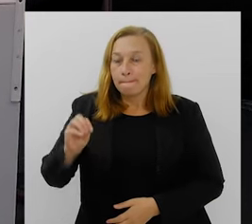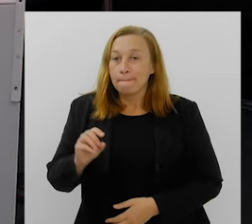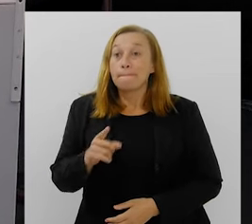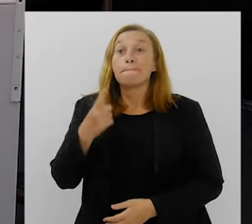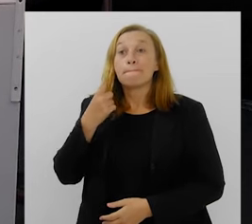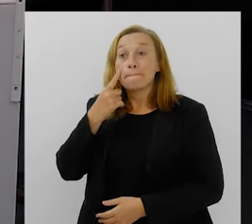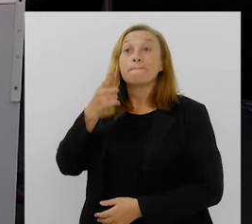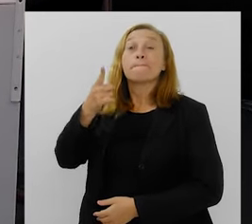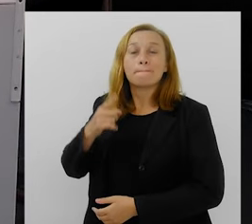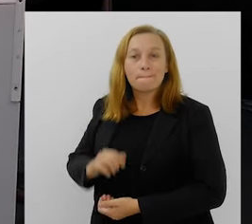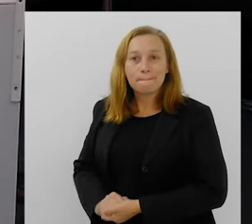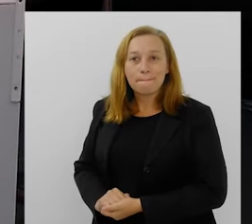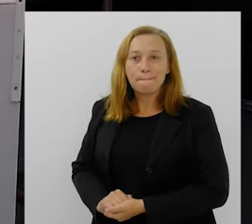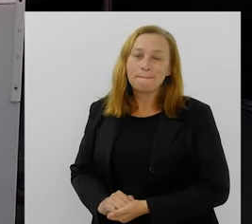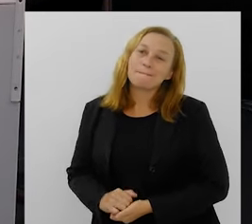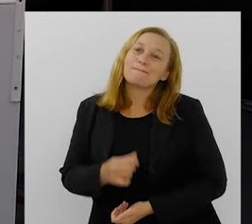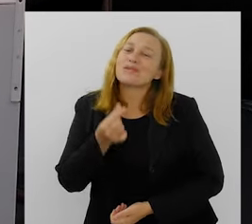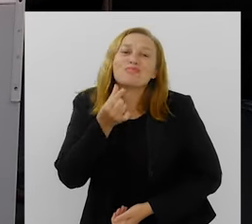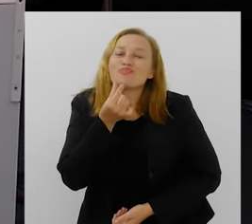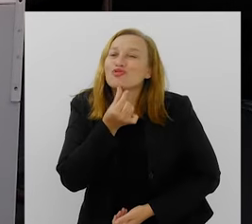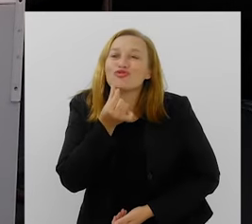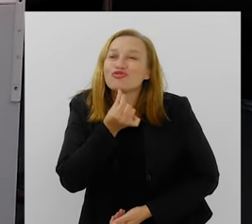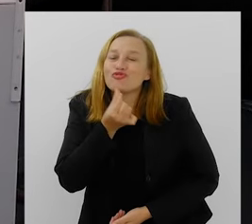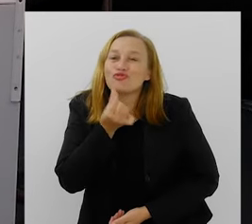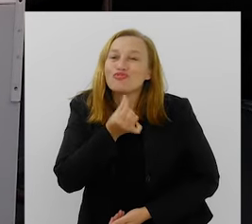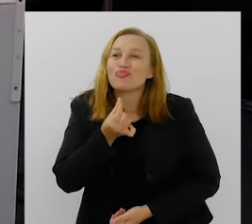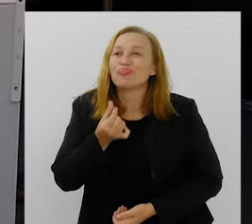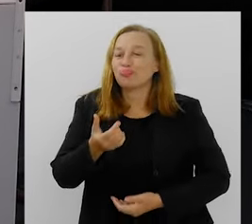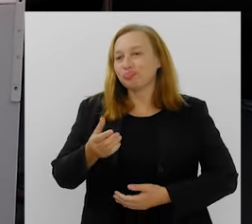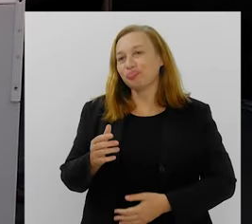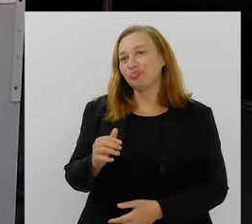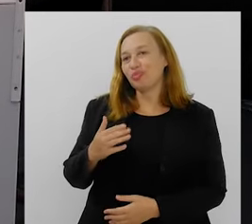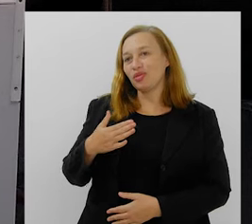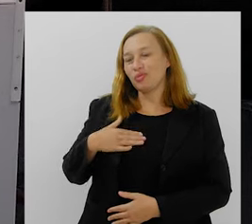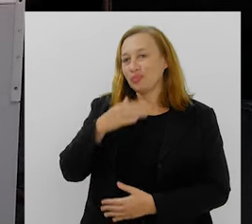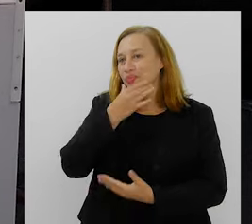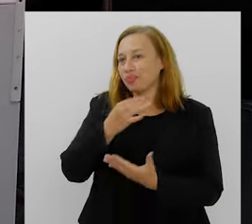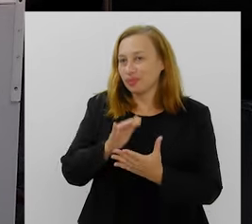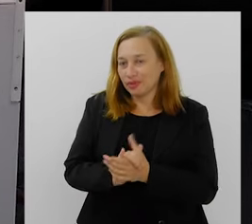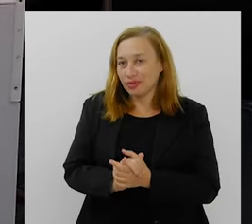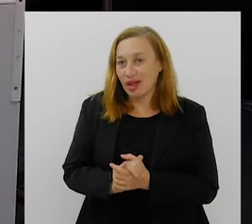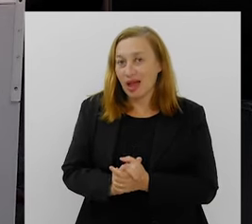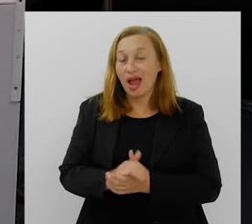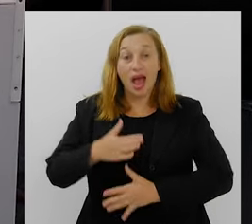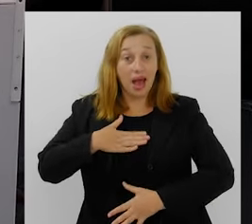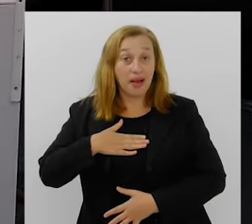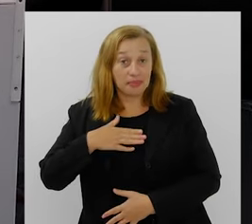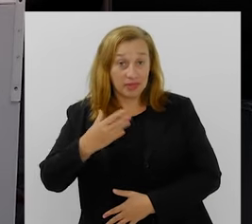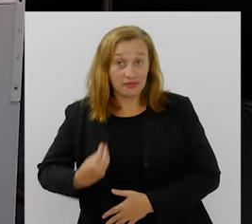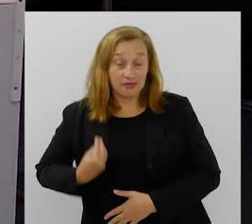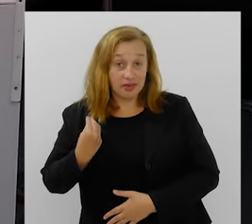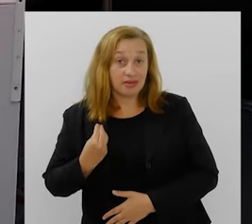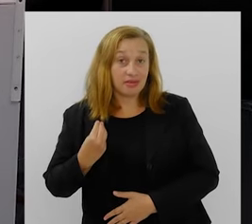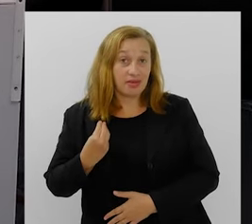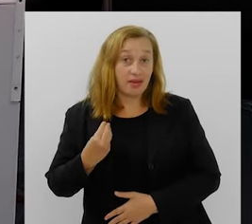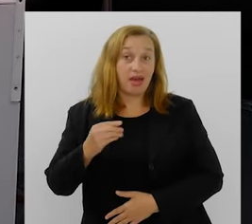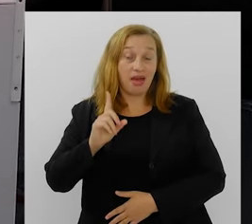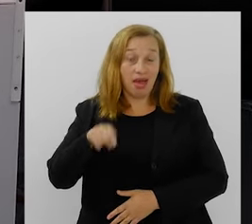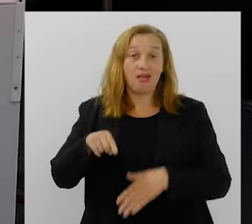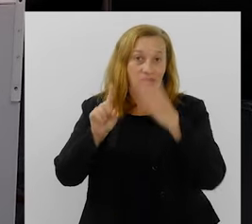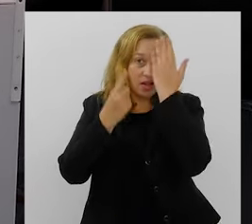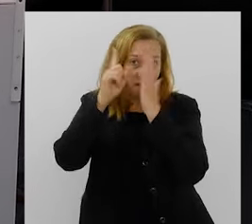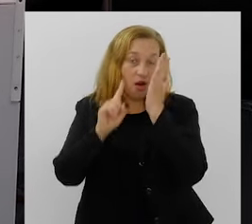E aí? E aí a minha aluminha e o papai, Luiz Alberto. Porque a minha vida é um carnaval, literalmente, né? Porque até o